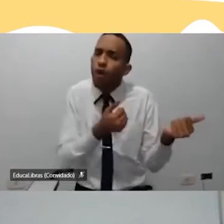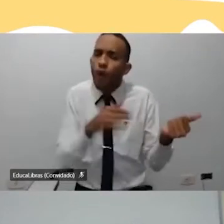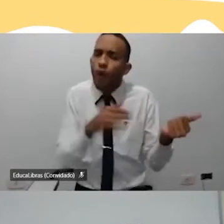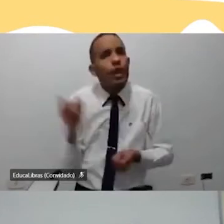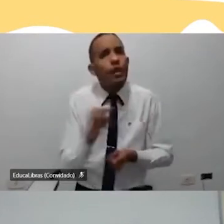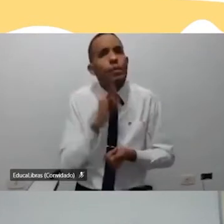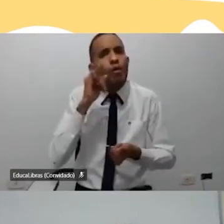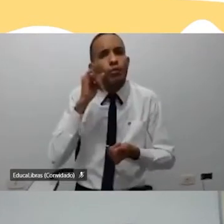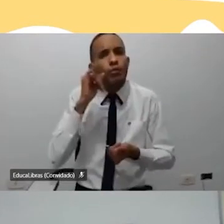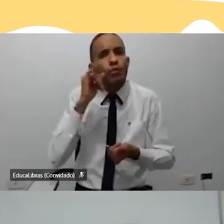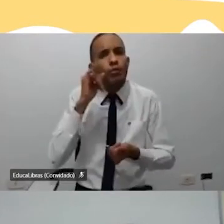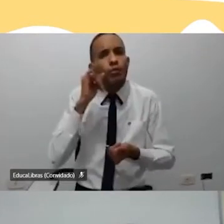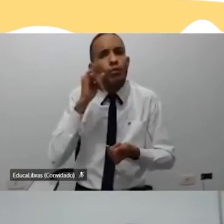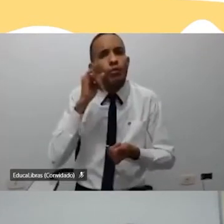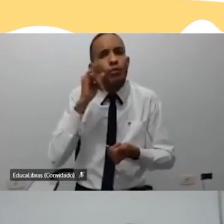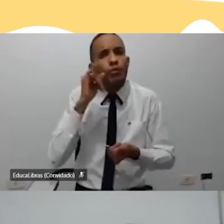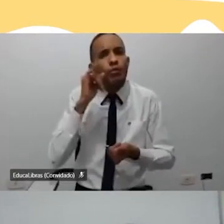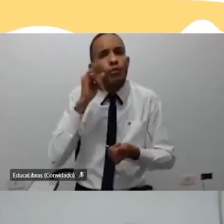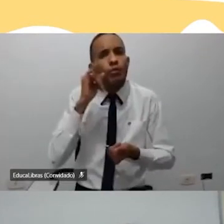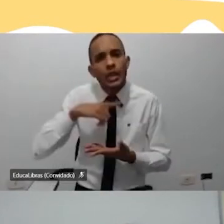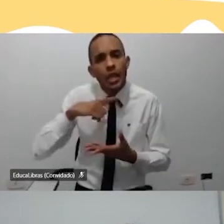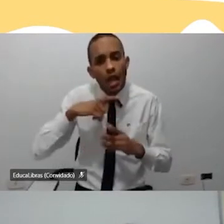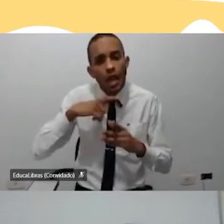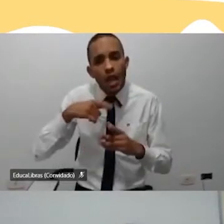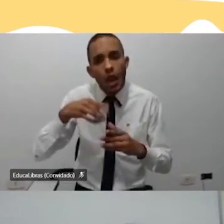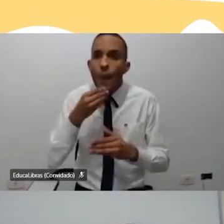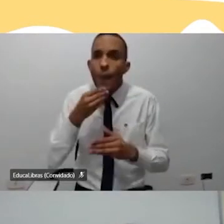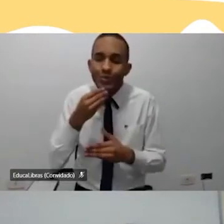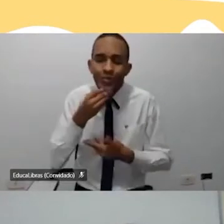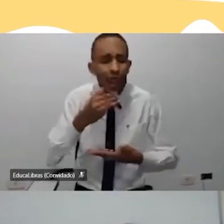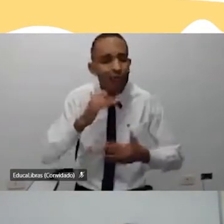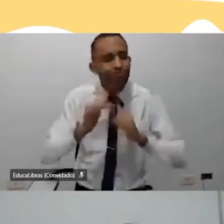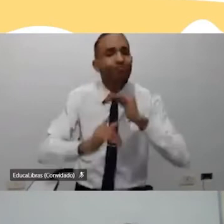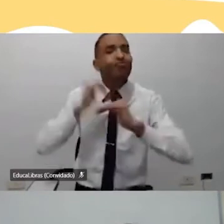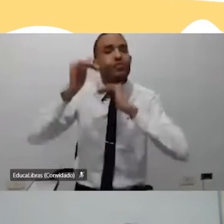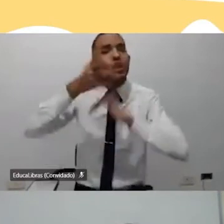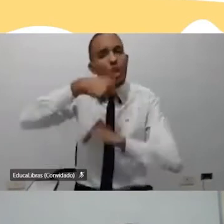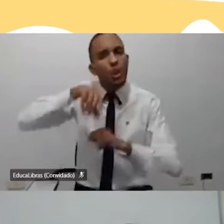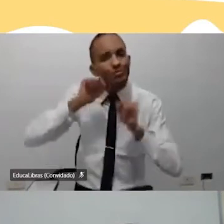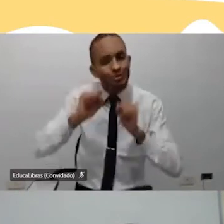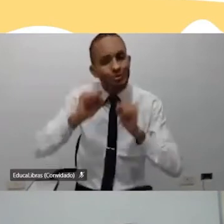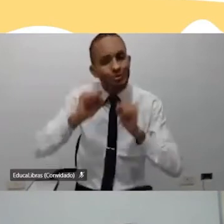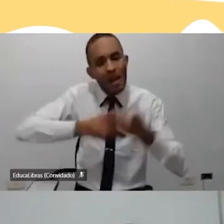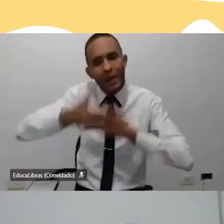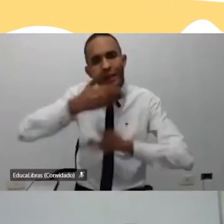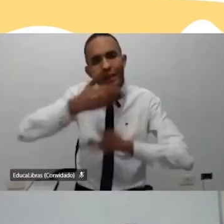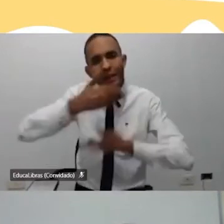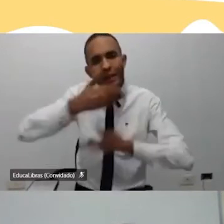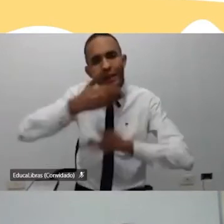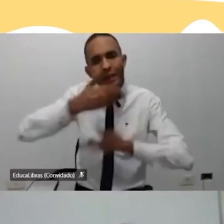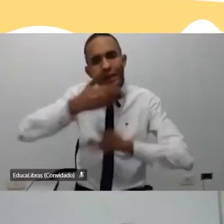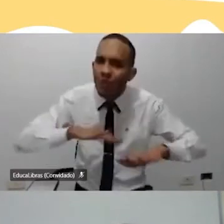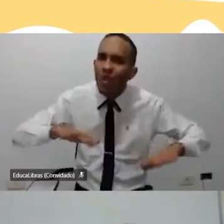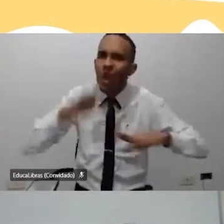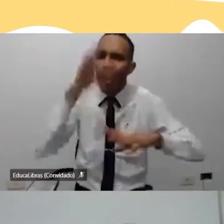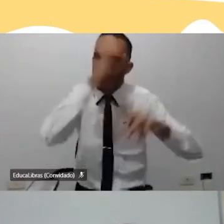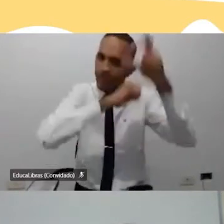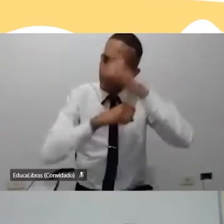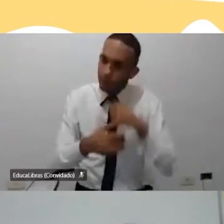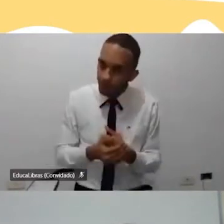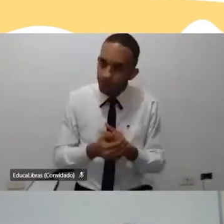nisso, como é importante a gente ter esse lugar para a gente poder se desenvolver, para a gente poder compartilhar tudo aquilo que a gente está aprendendo.